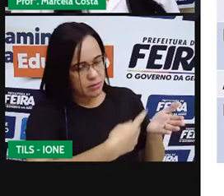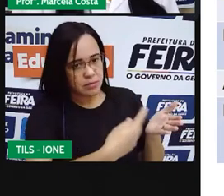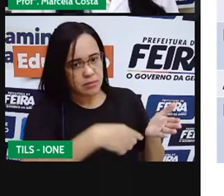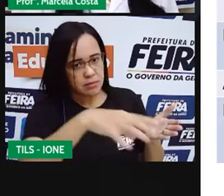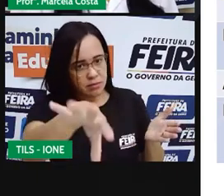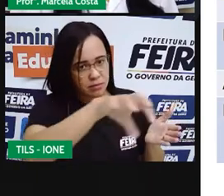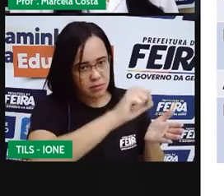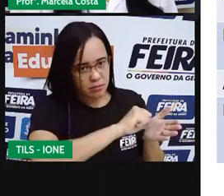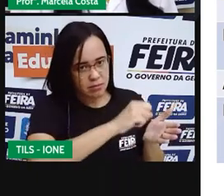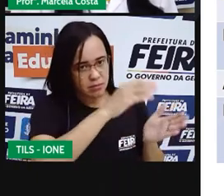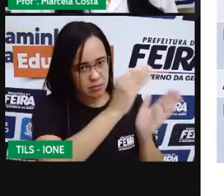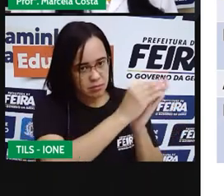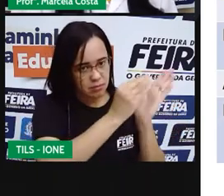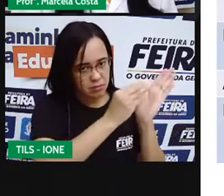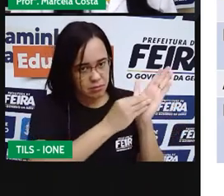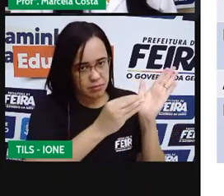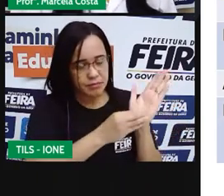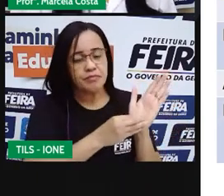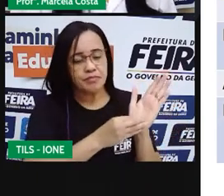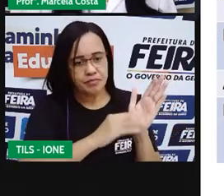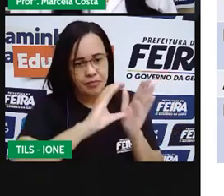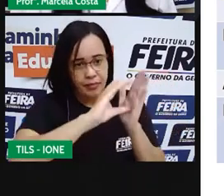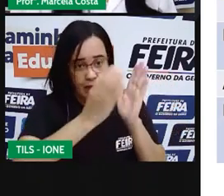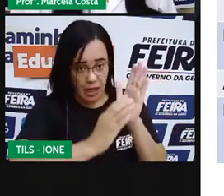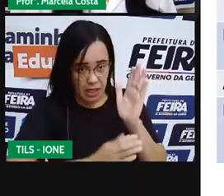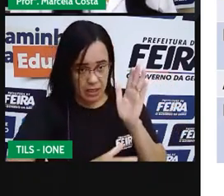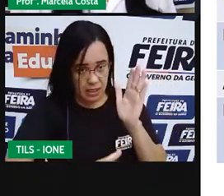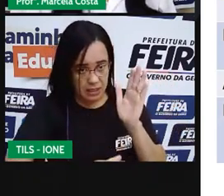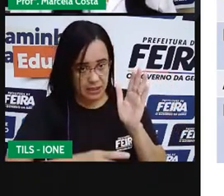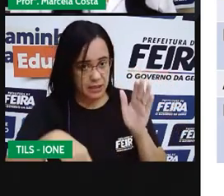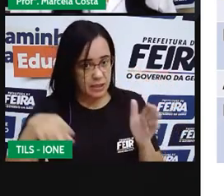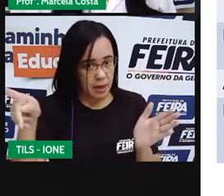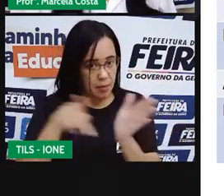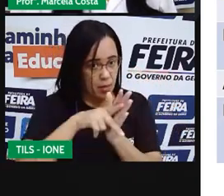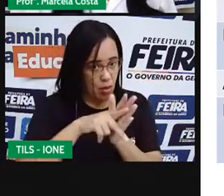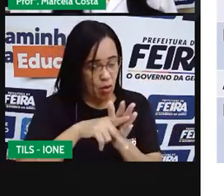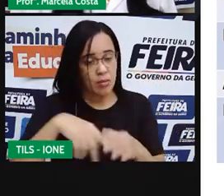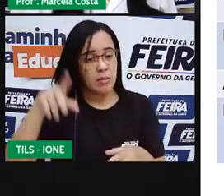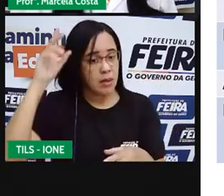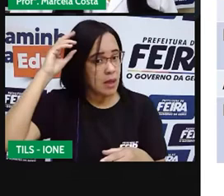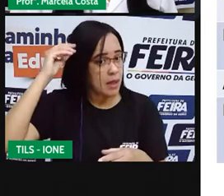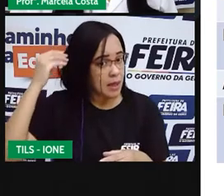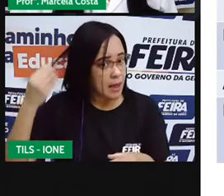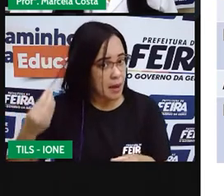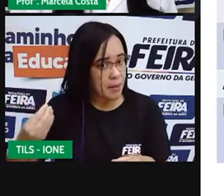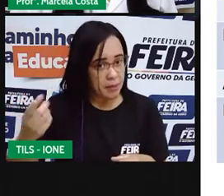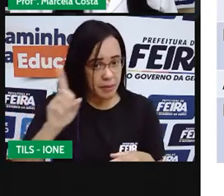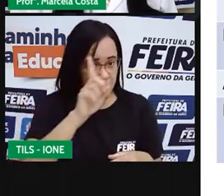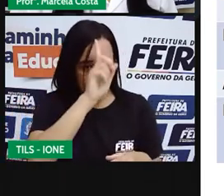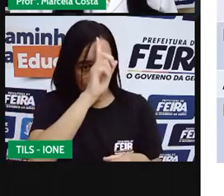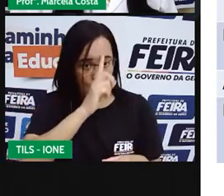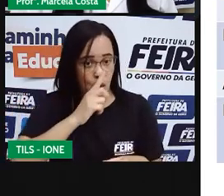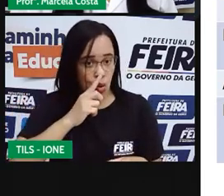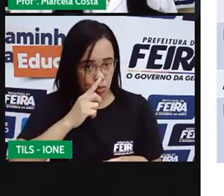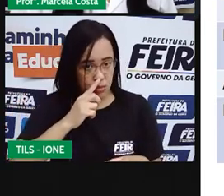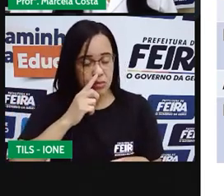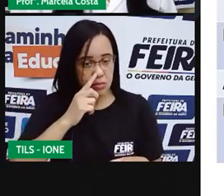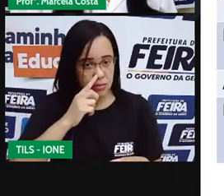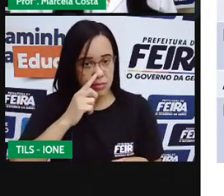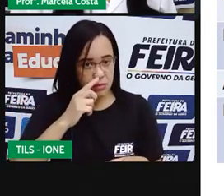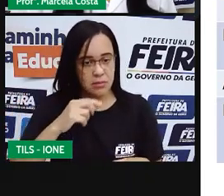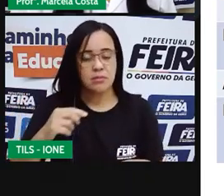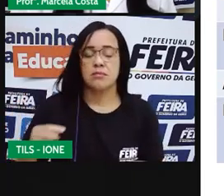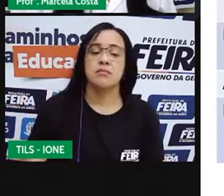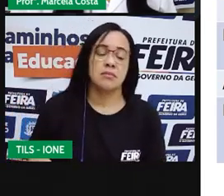Primeiro, a característica, que é cabelos loiros. Você vai escrever em cima e